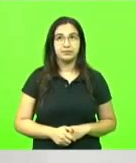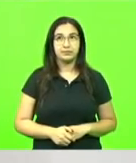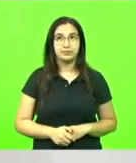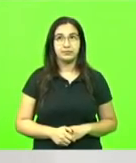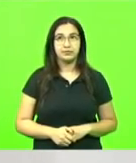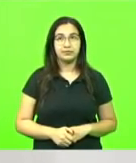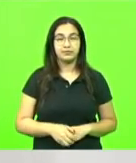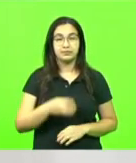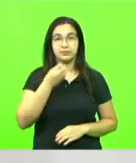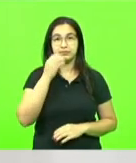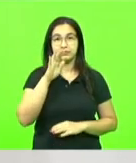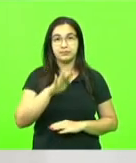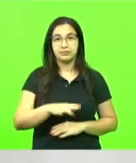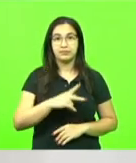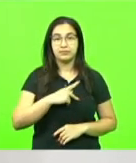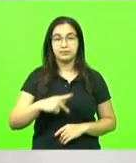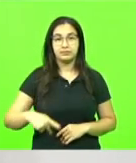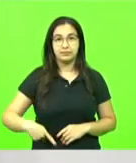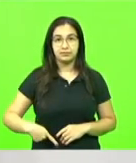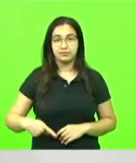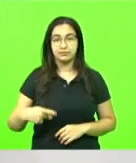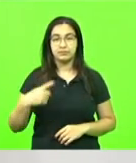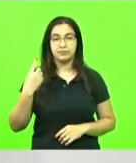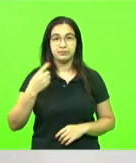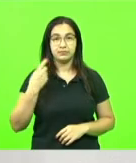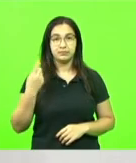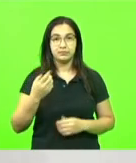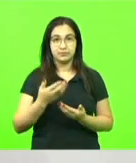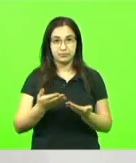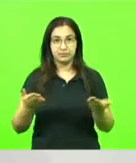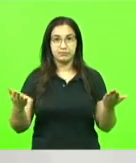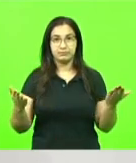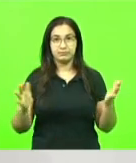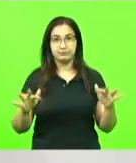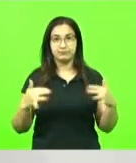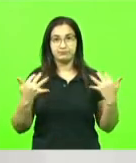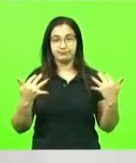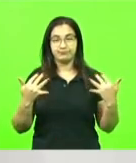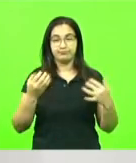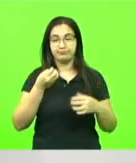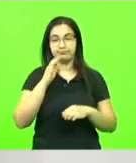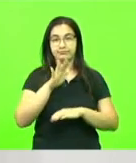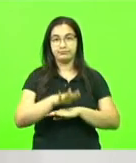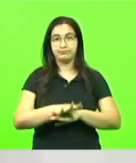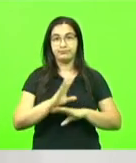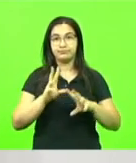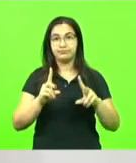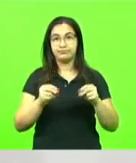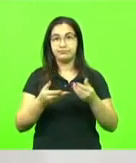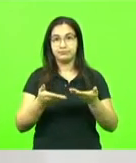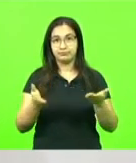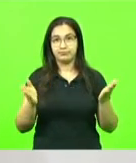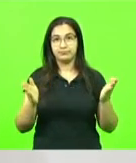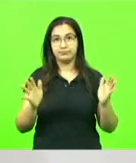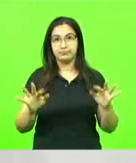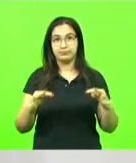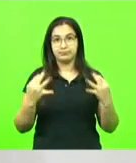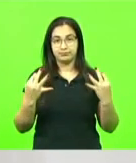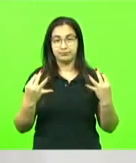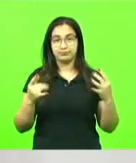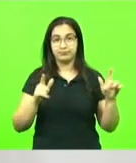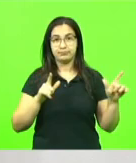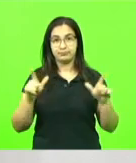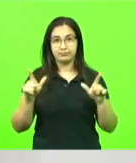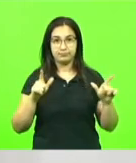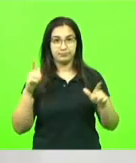Boa tarde, senhor presidente, senhores deputados, senhoras deputadas, boa tarde a todos que nos prestigiam através da TVA ou pelas redes sociais desta